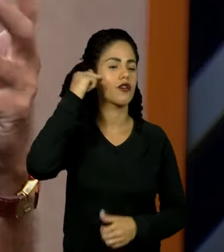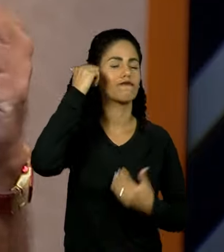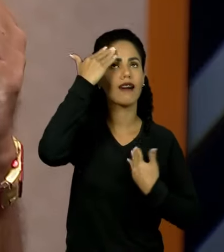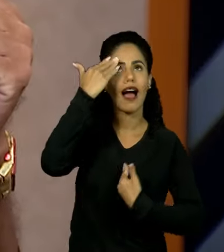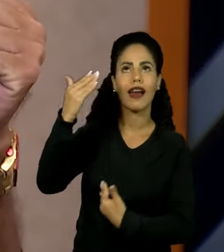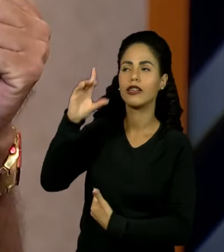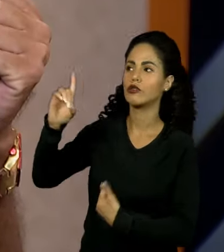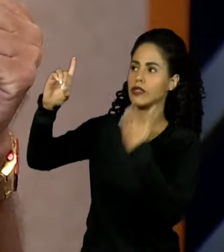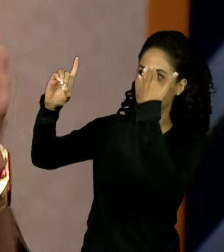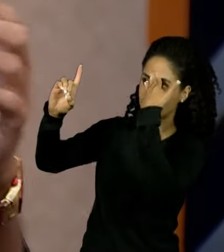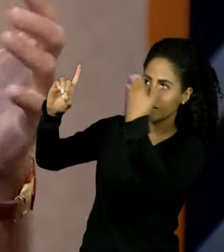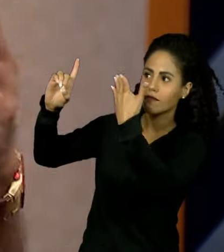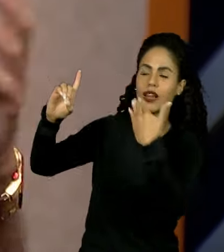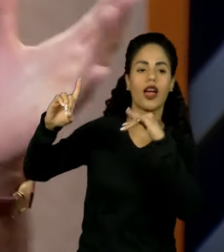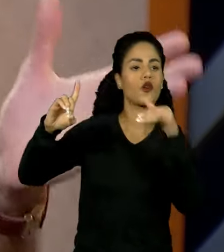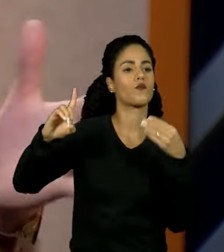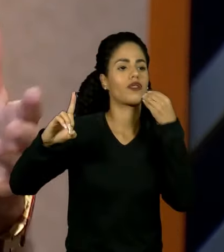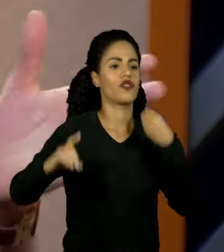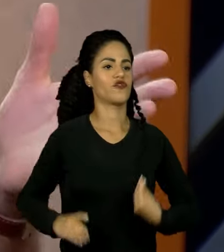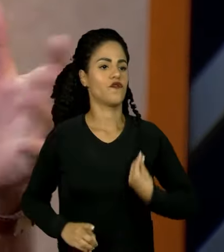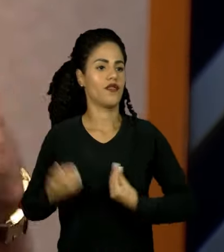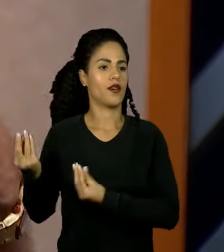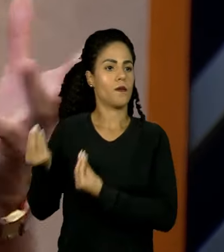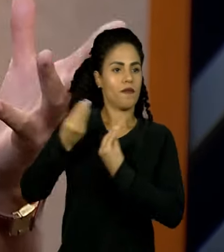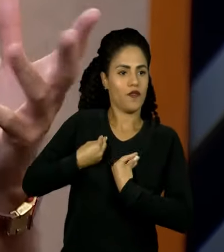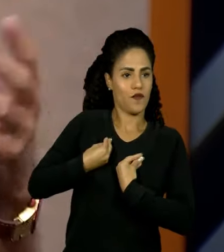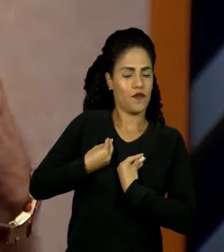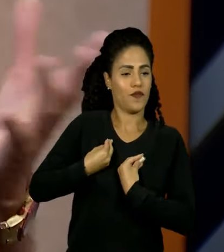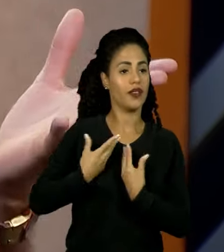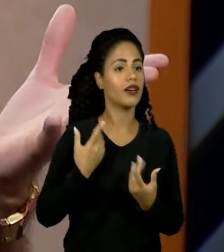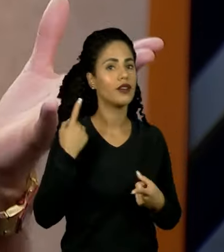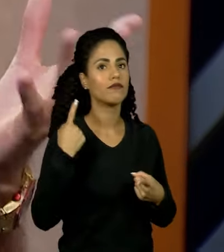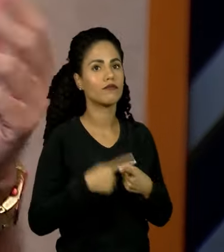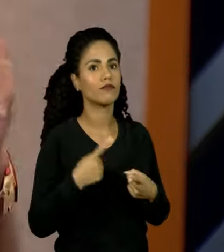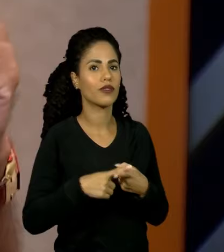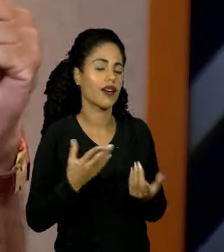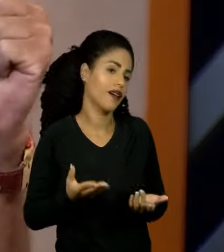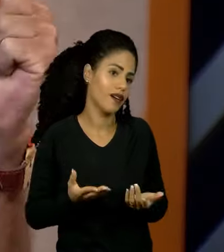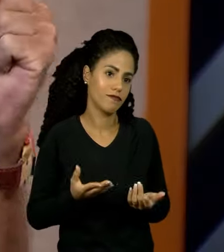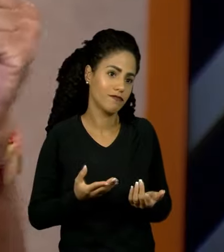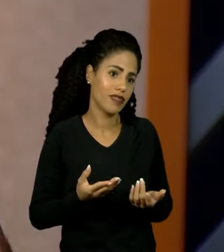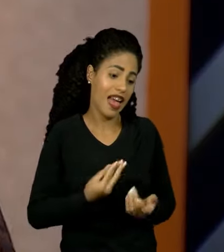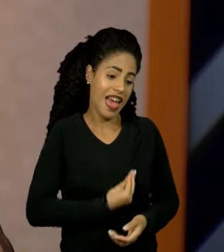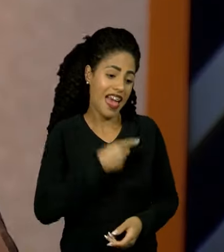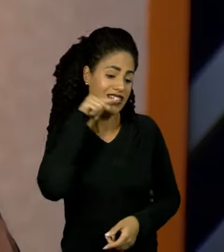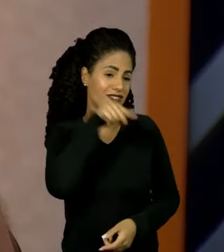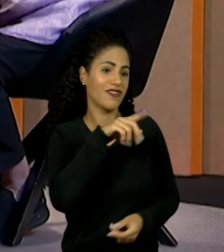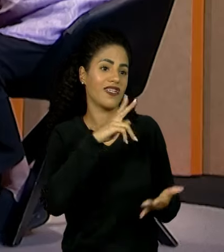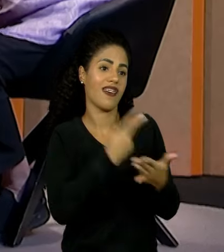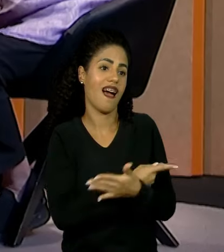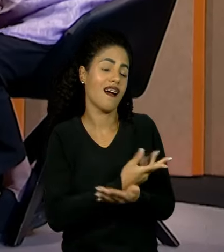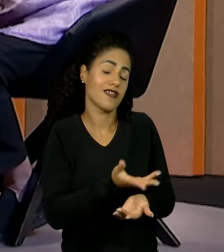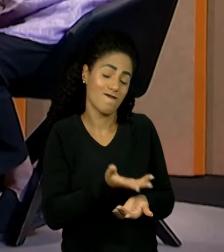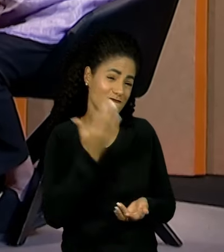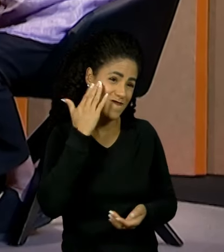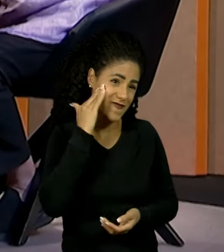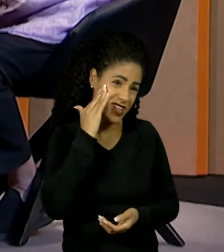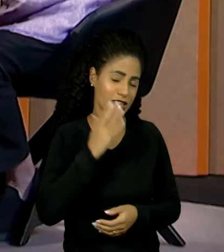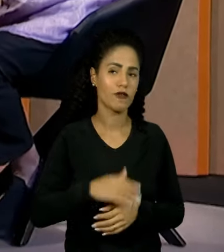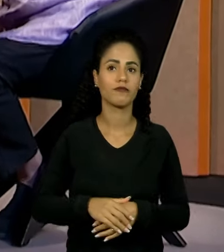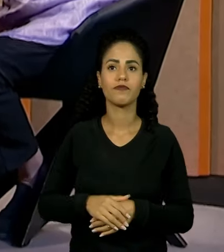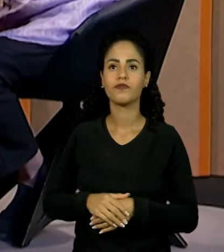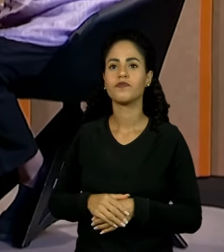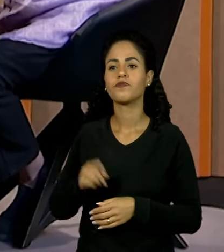vida. Porque, obviamente, estando nessa vida, eu sempre fui um sério candidato a morrer cedo, né? Mas a música me salvou. Iberê, aquele